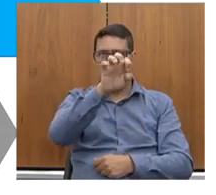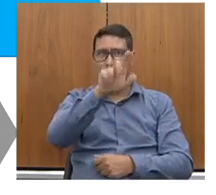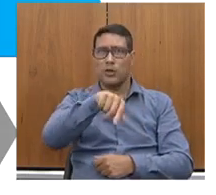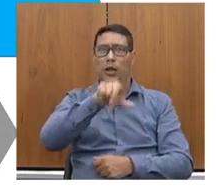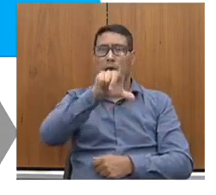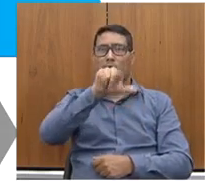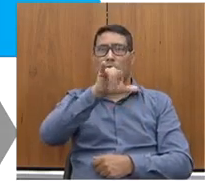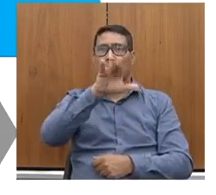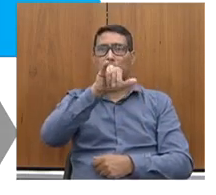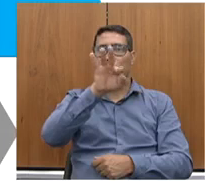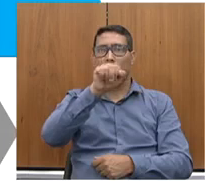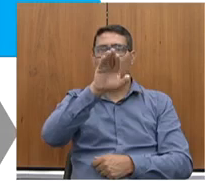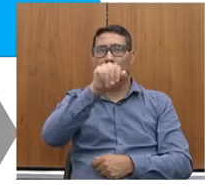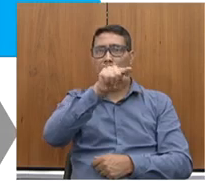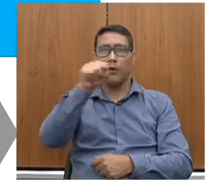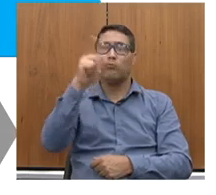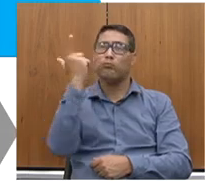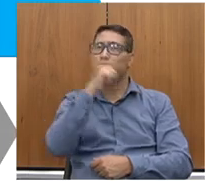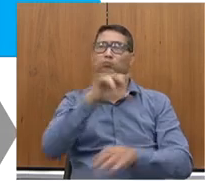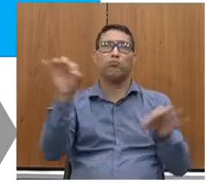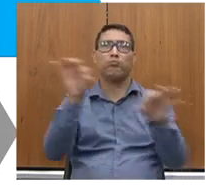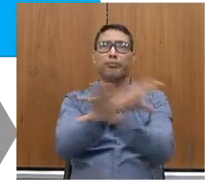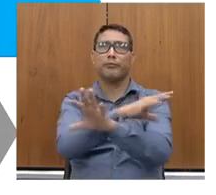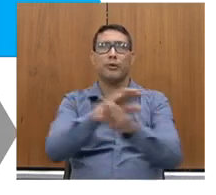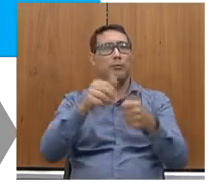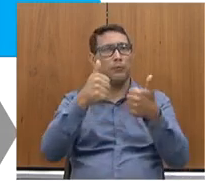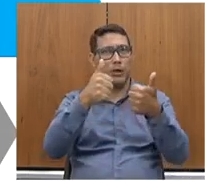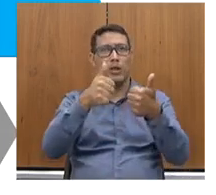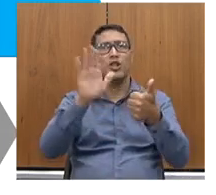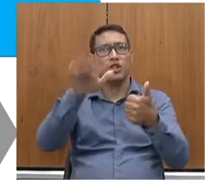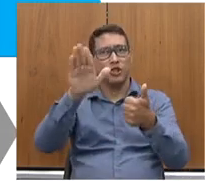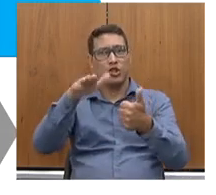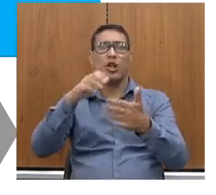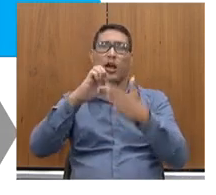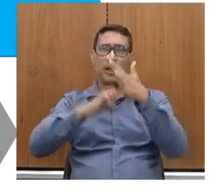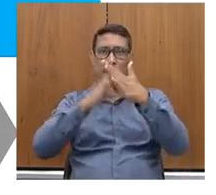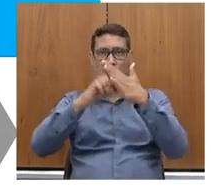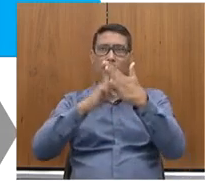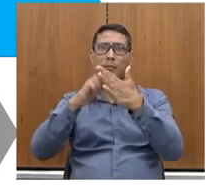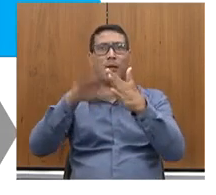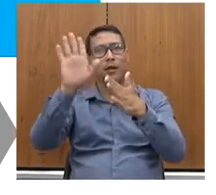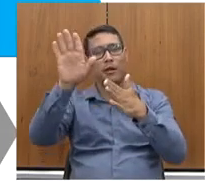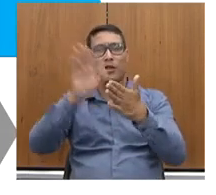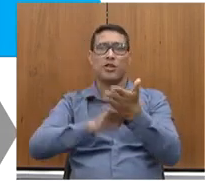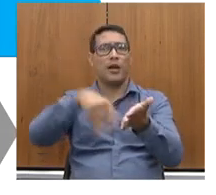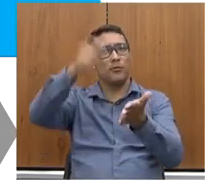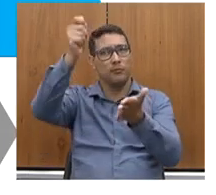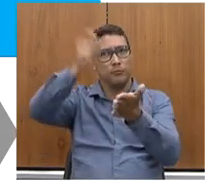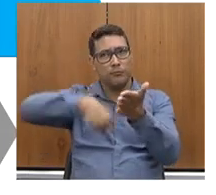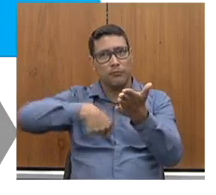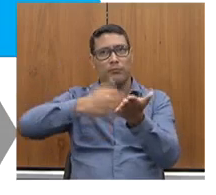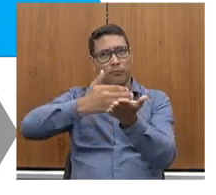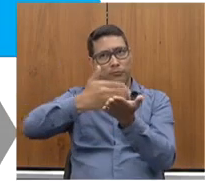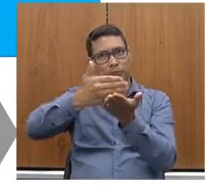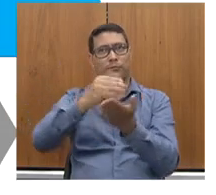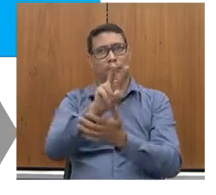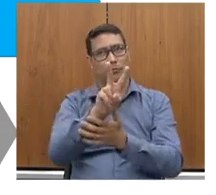concluída com sucesso, com a homologação da empresa, estamos em fase de assinatura de contrato agora,